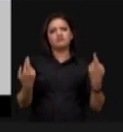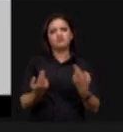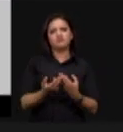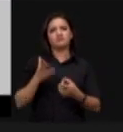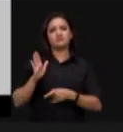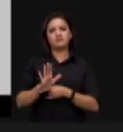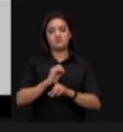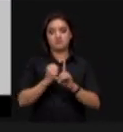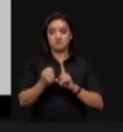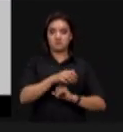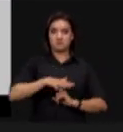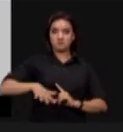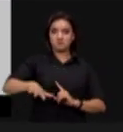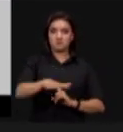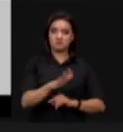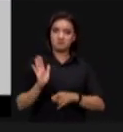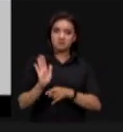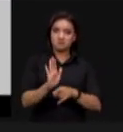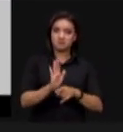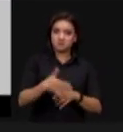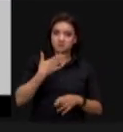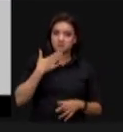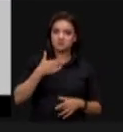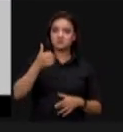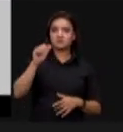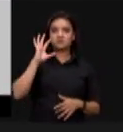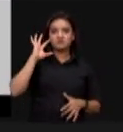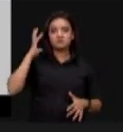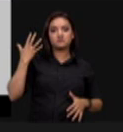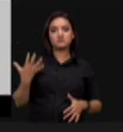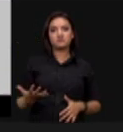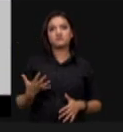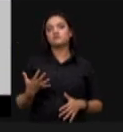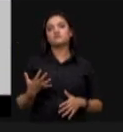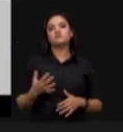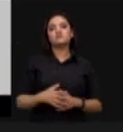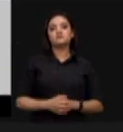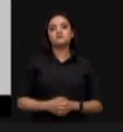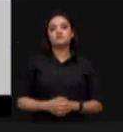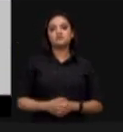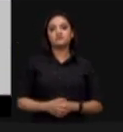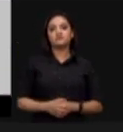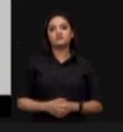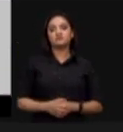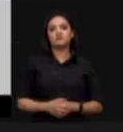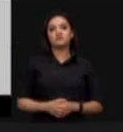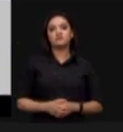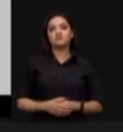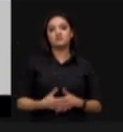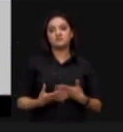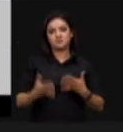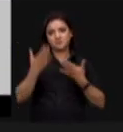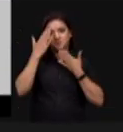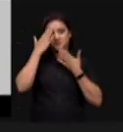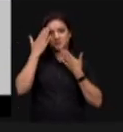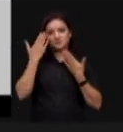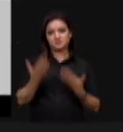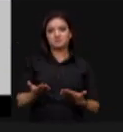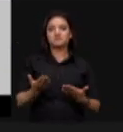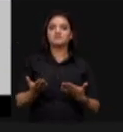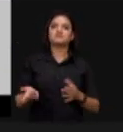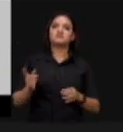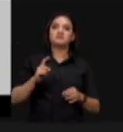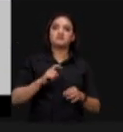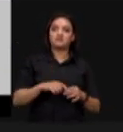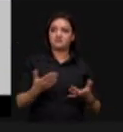sociedade a contribuir para as melhores soluções dos problemas que vivemos eu agradeço e devolvo a